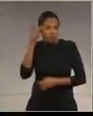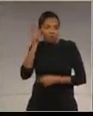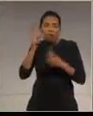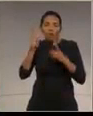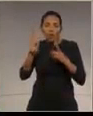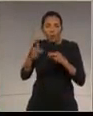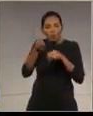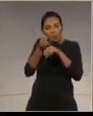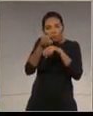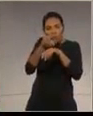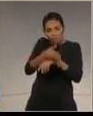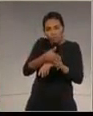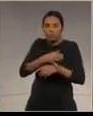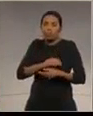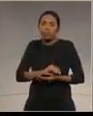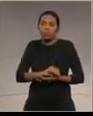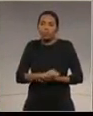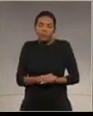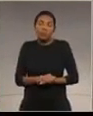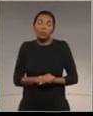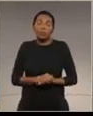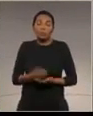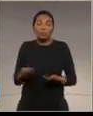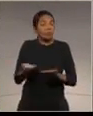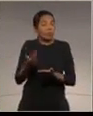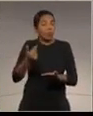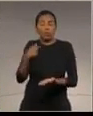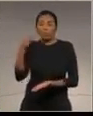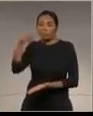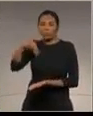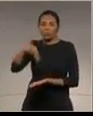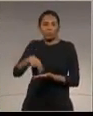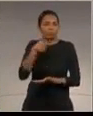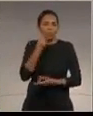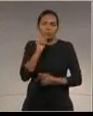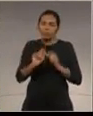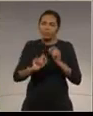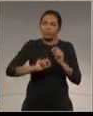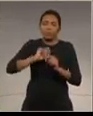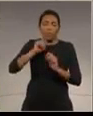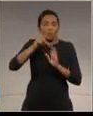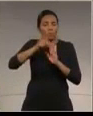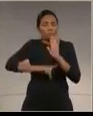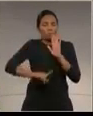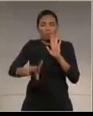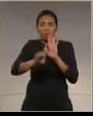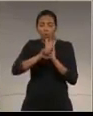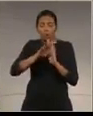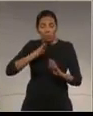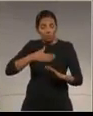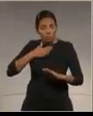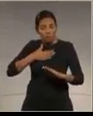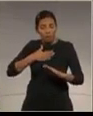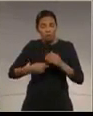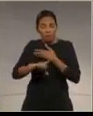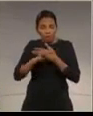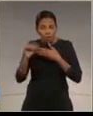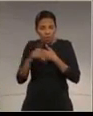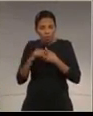Presidente, o que me traz essa tribuna no dia de hoje é para tratar a respeito de um projeto de lei de minha autoria, projeto